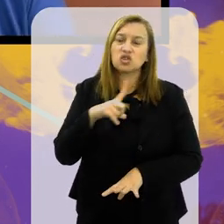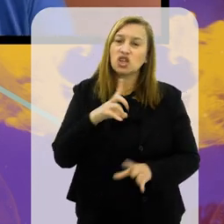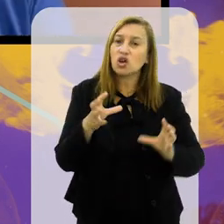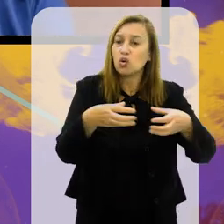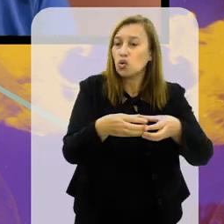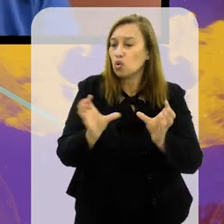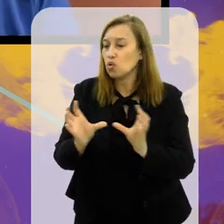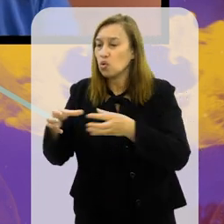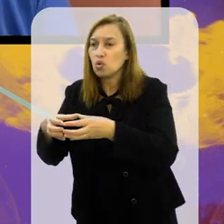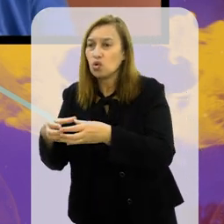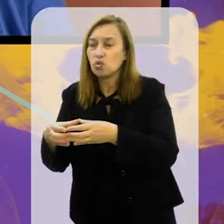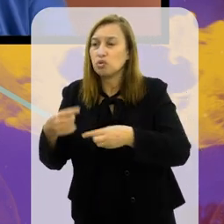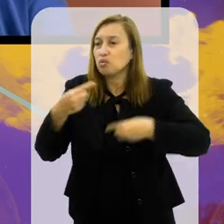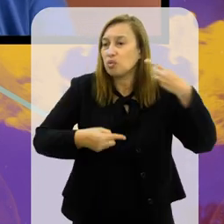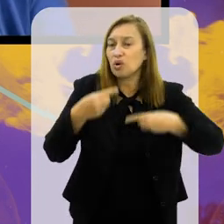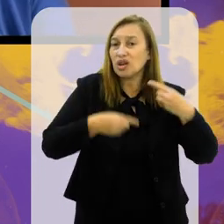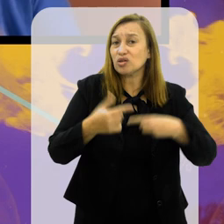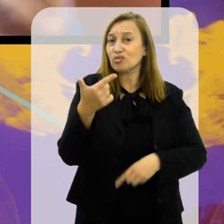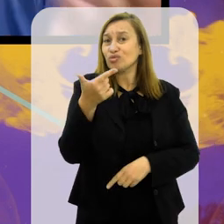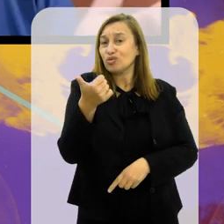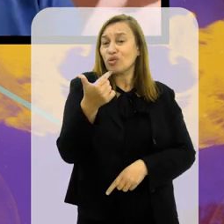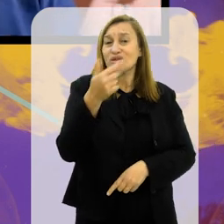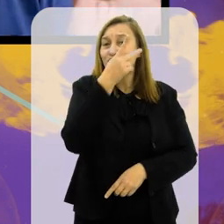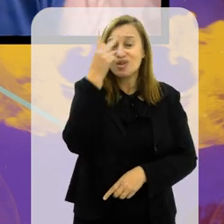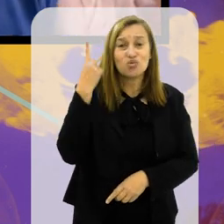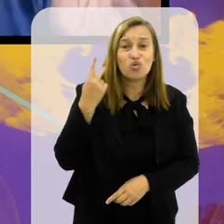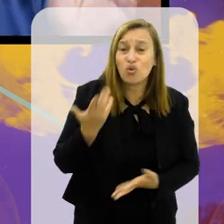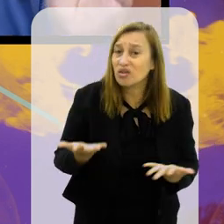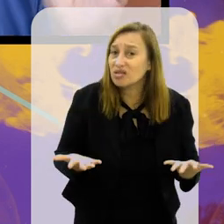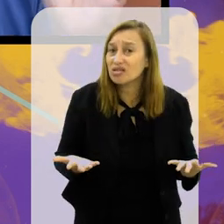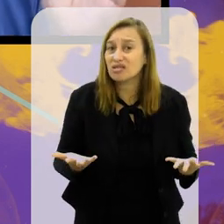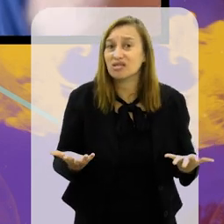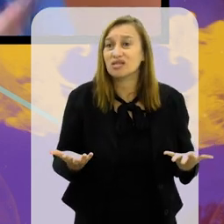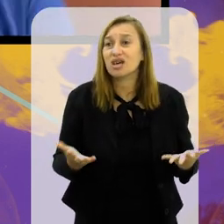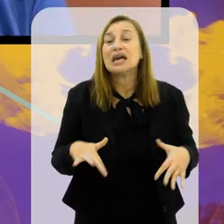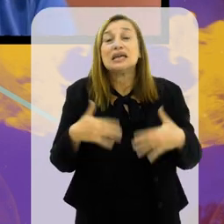o Vasco. Você tem grupos políticos no Vasco e 12 pessoas.